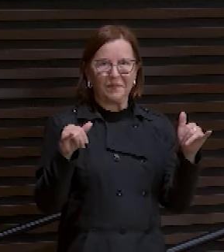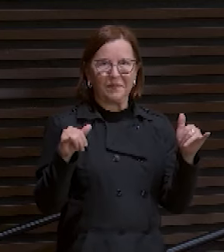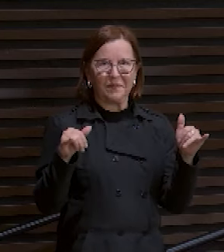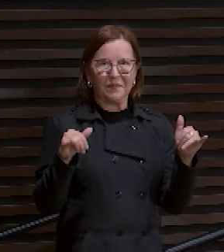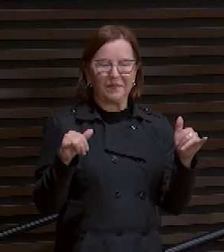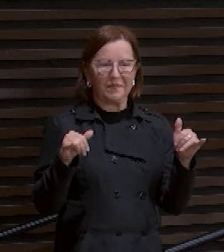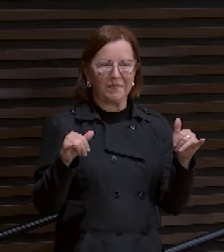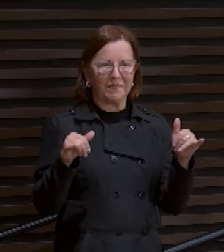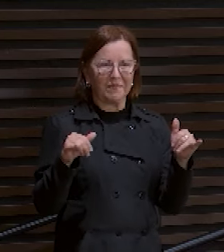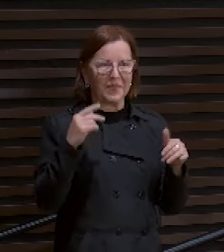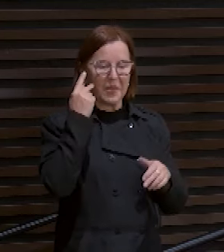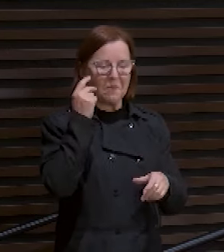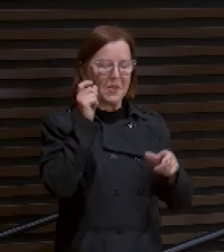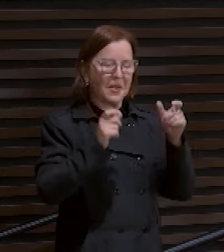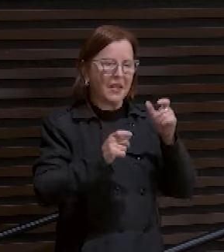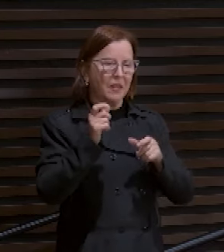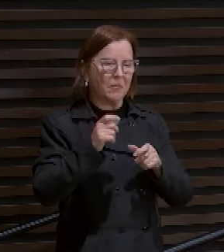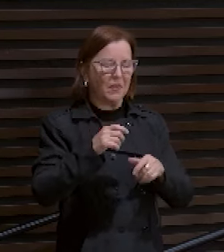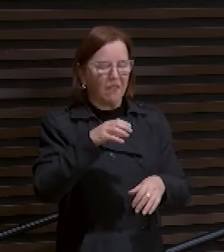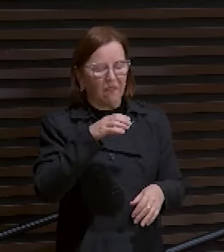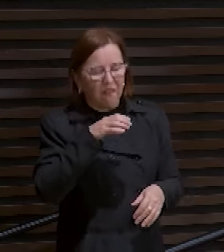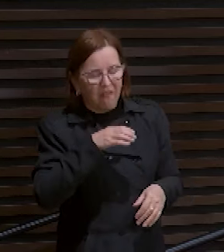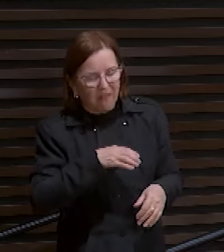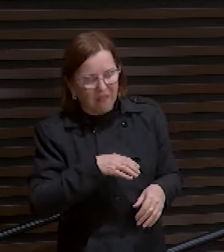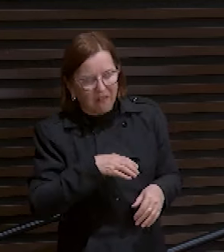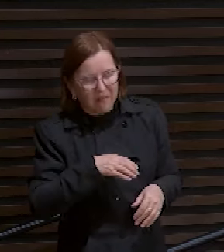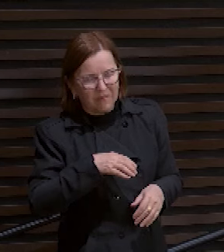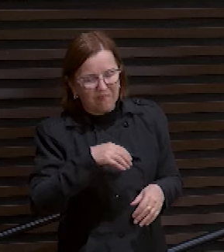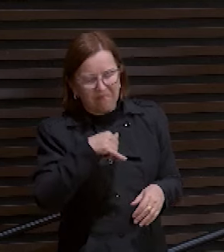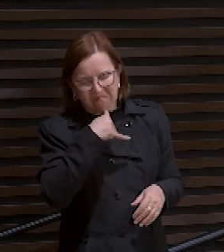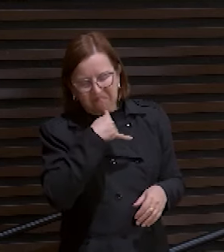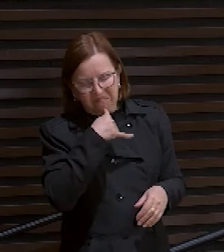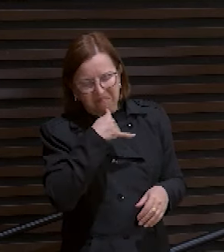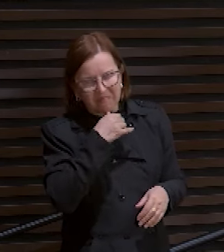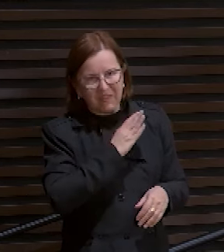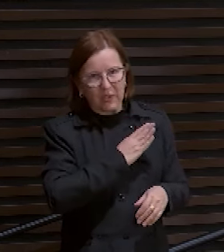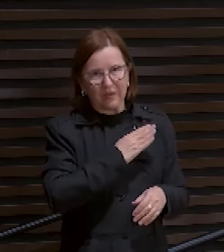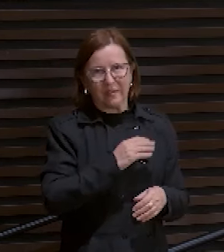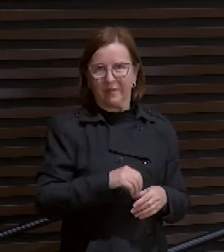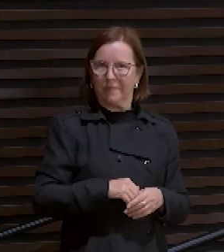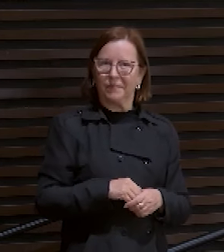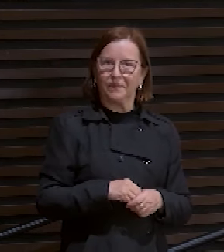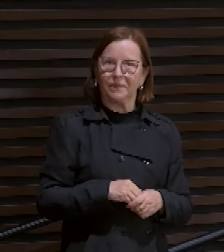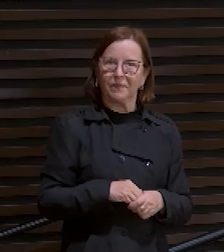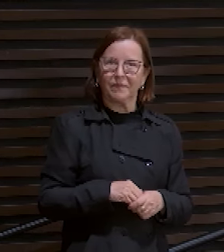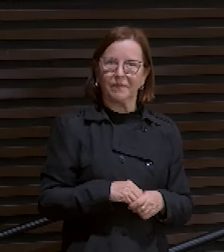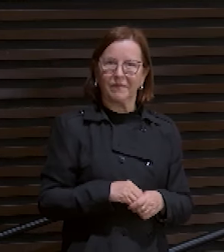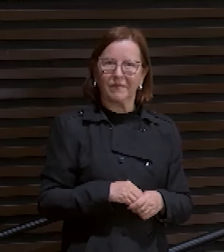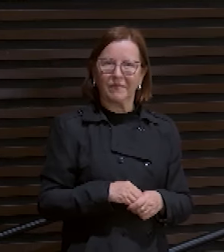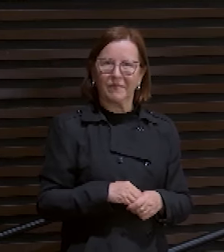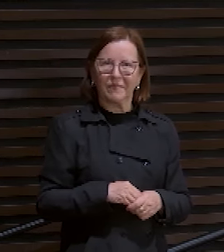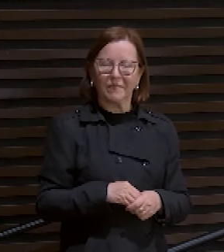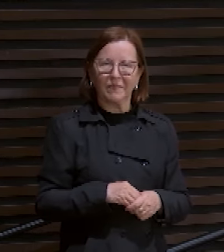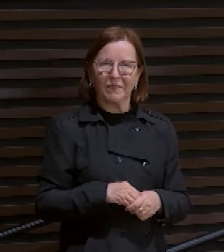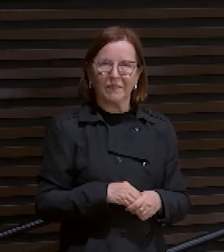desalentados, os desanimados de coração. Isaías 35, 4.